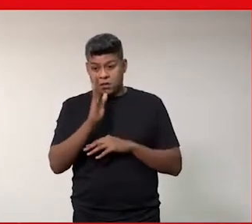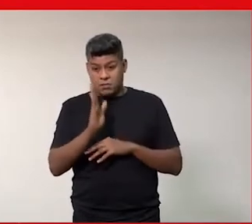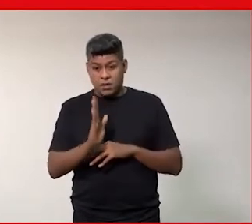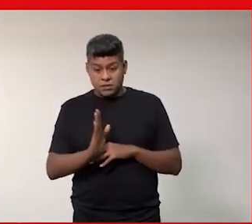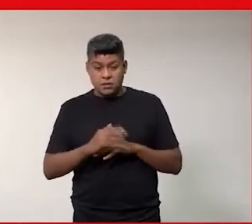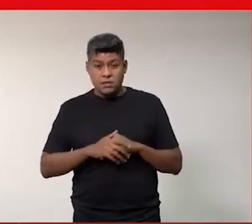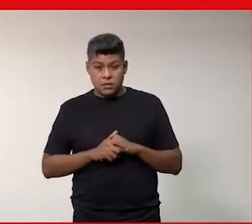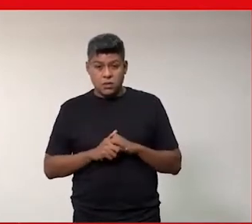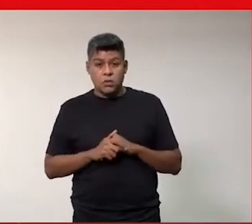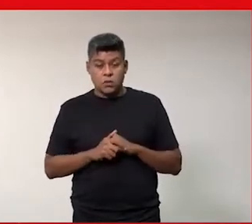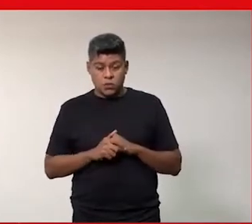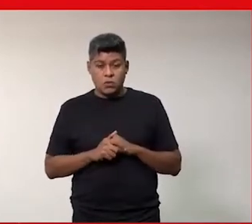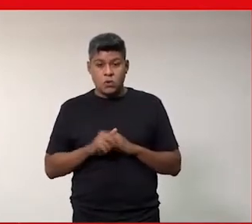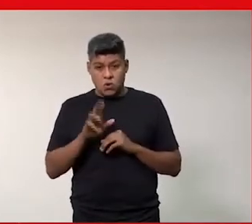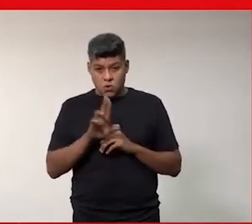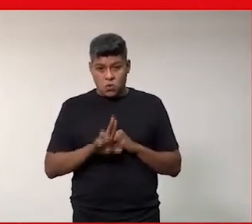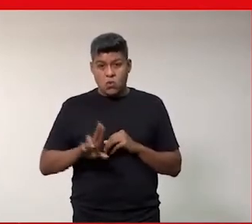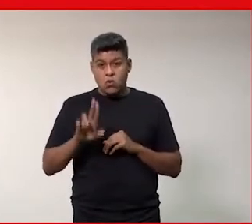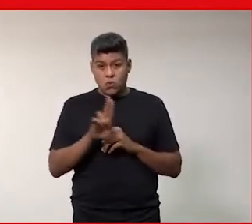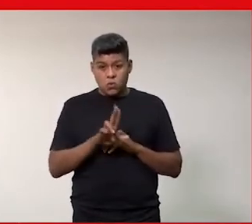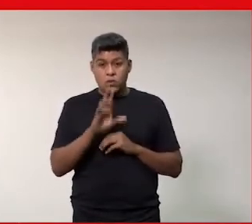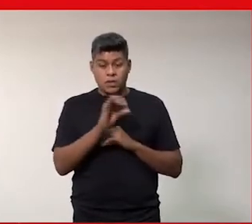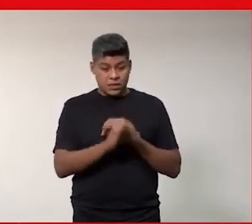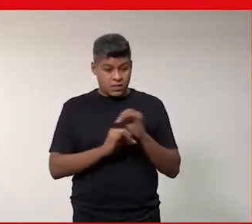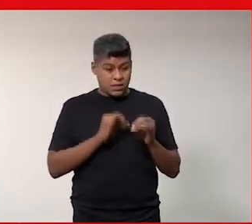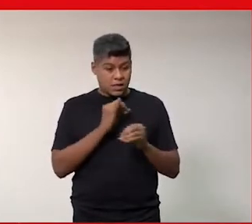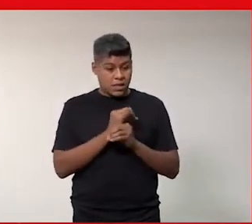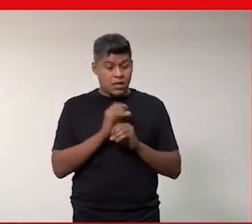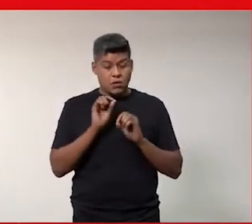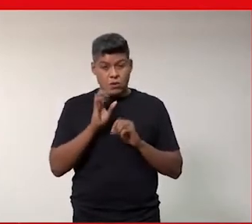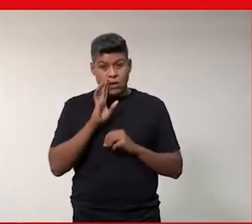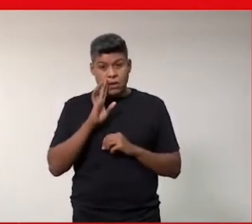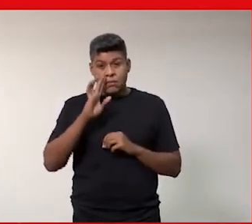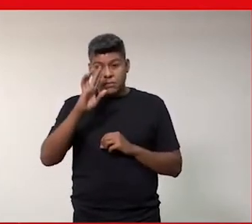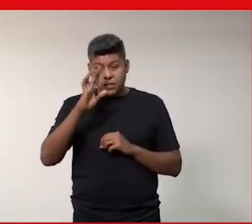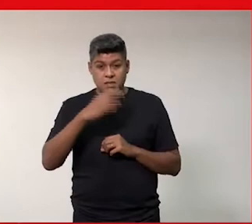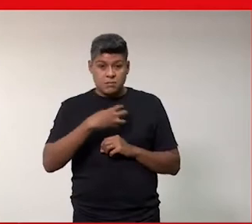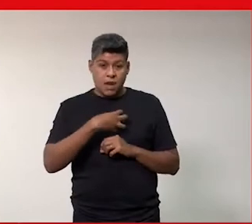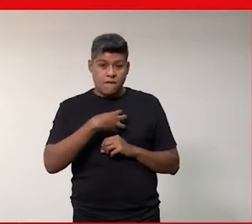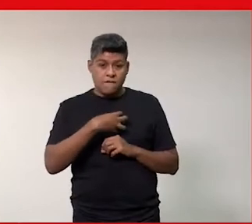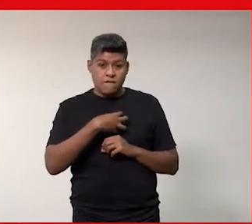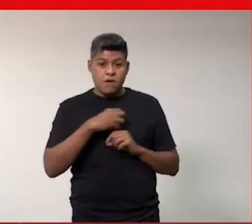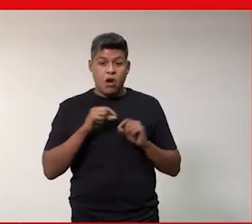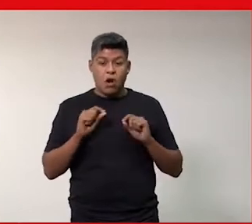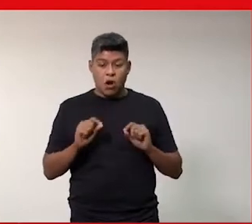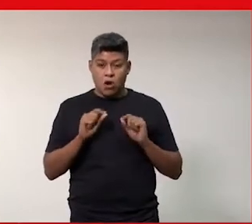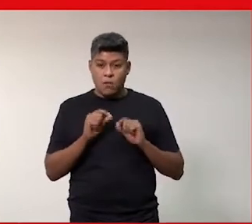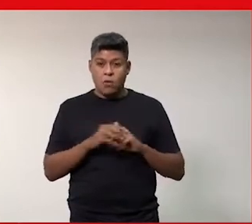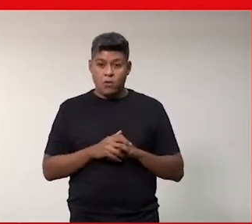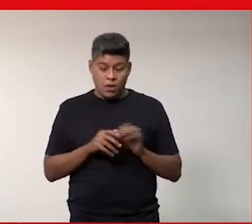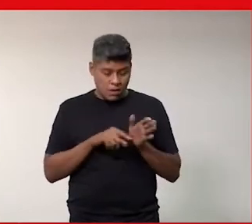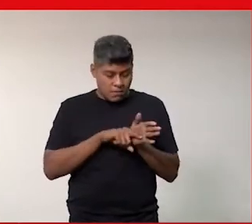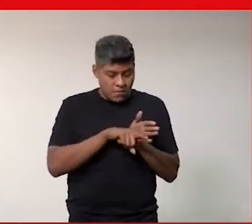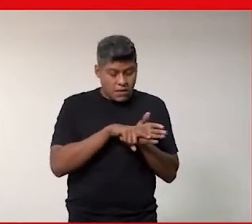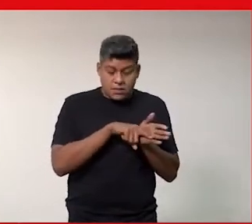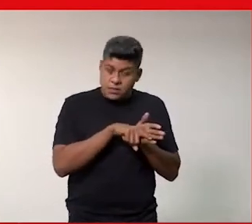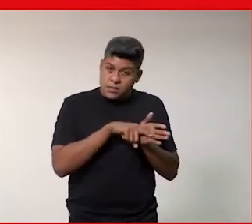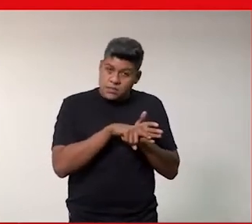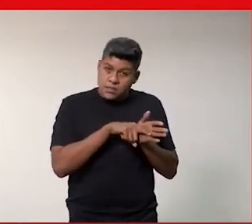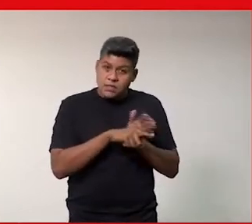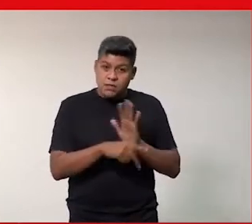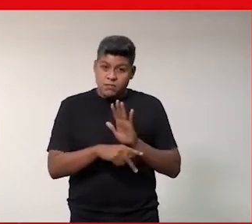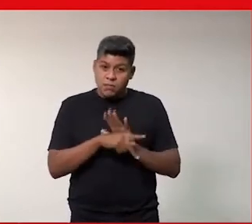elas utilizam a internet como uma das principais formas de pesquisa sobre